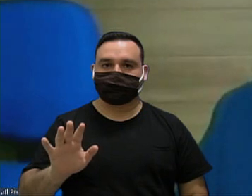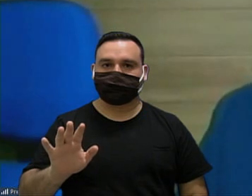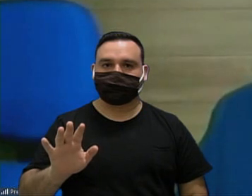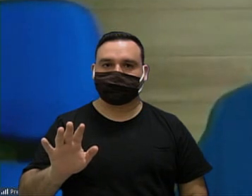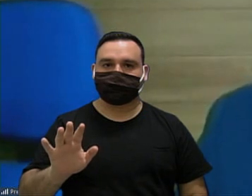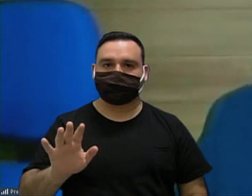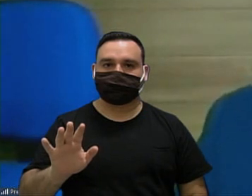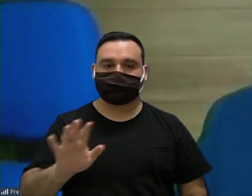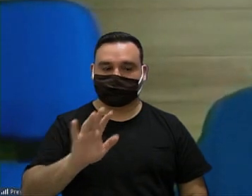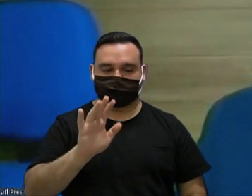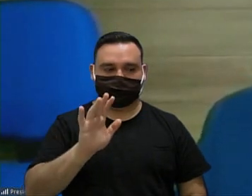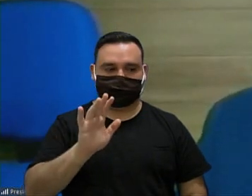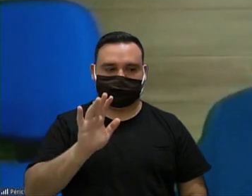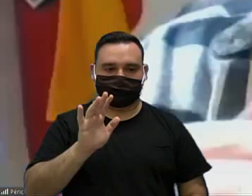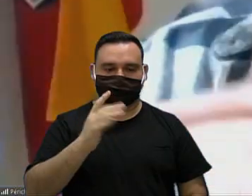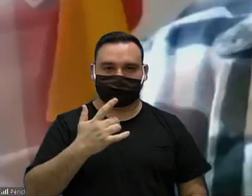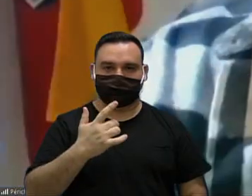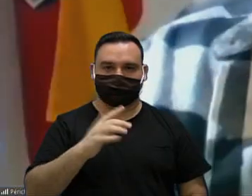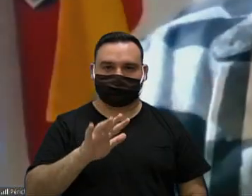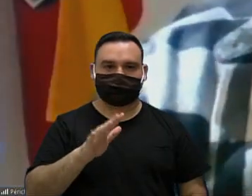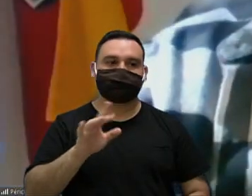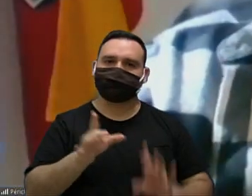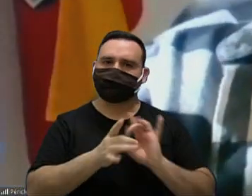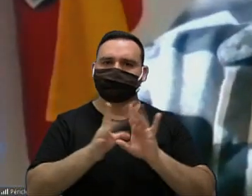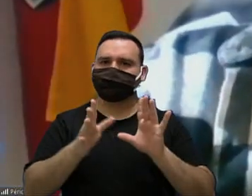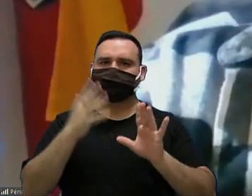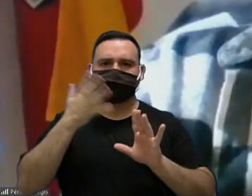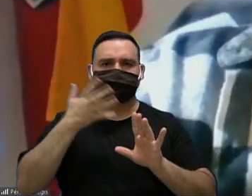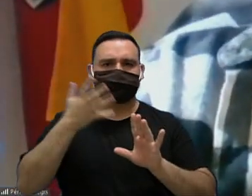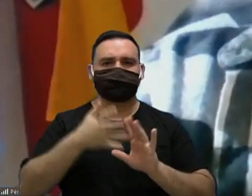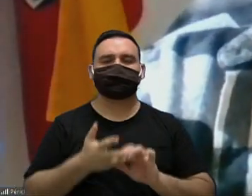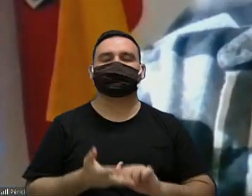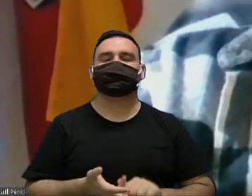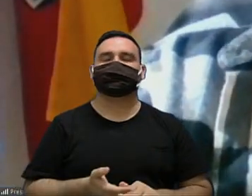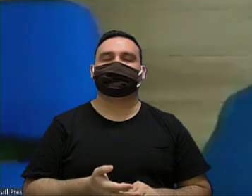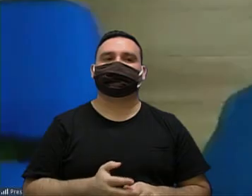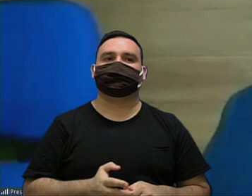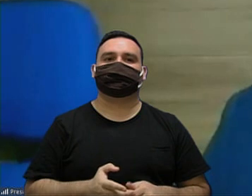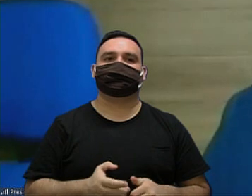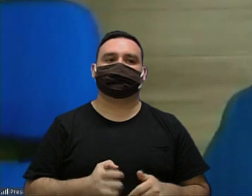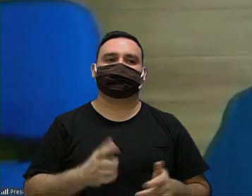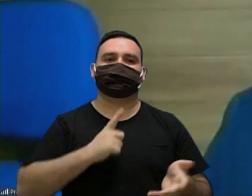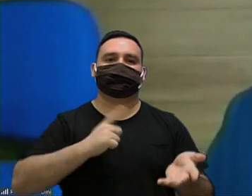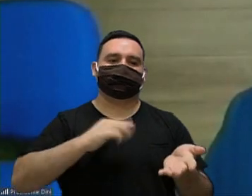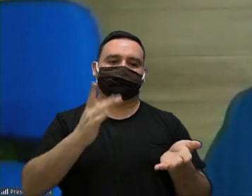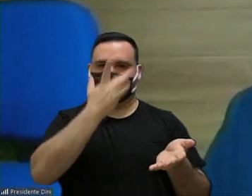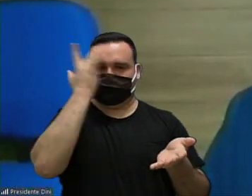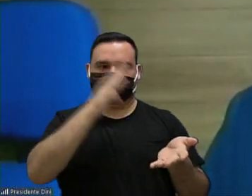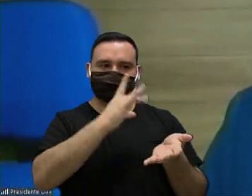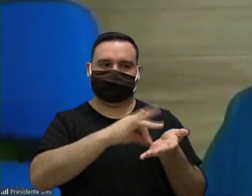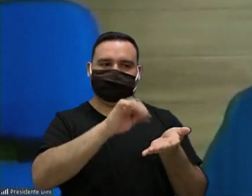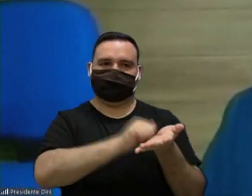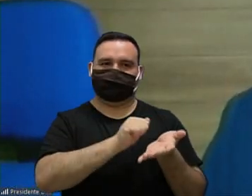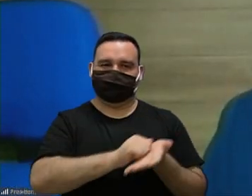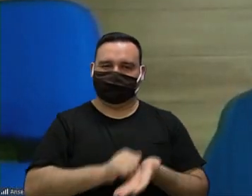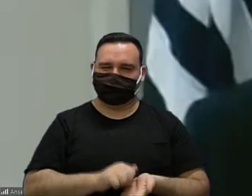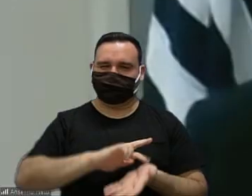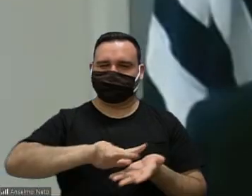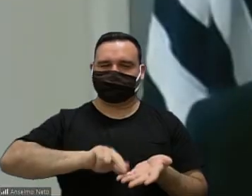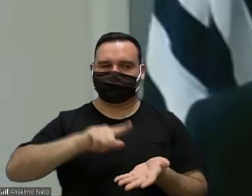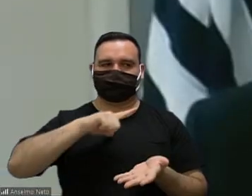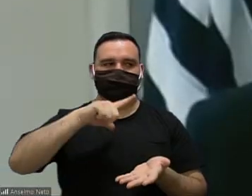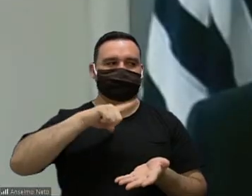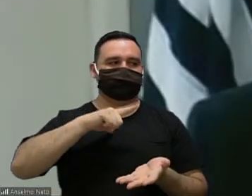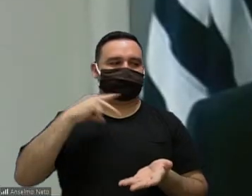como gente gente tá à vontade quem quiser falar fica à vontade tá não tem inscritos aqui tem um eu tô inscrito